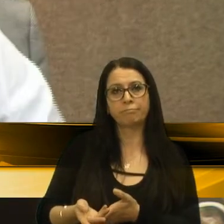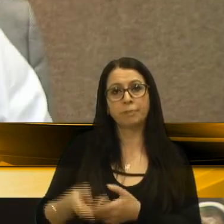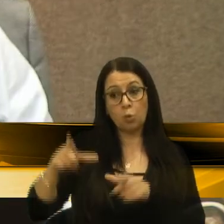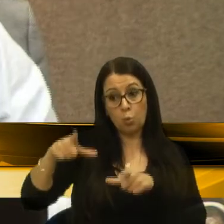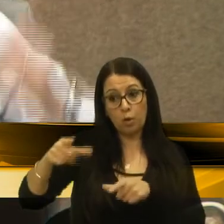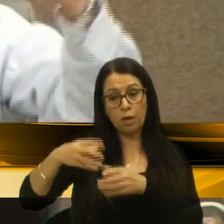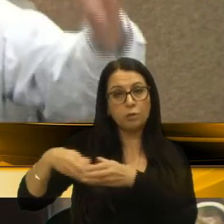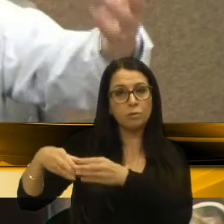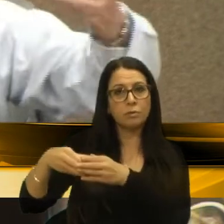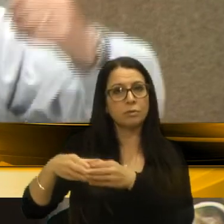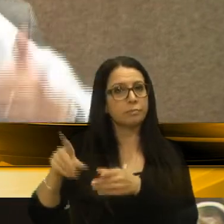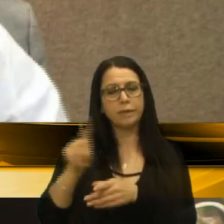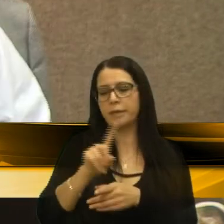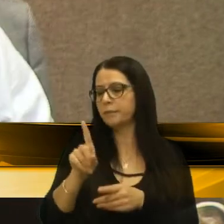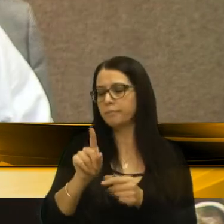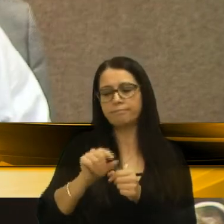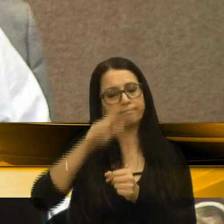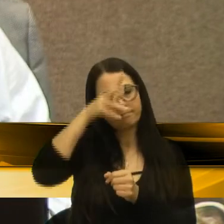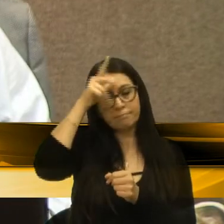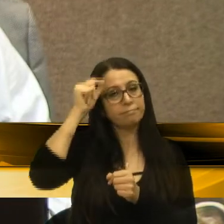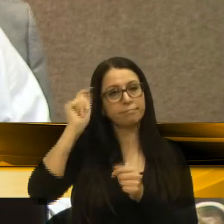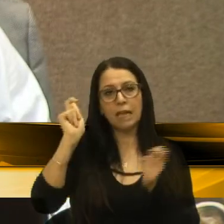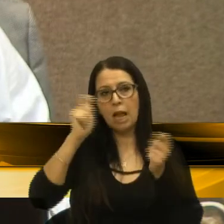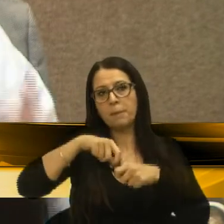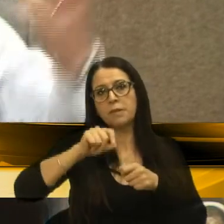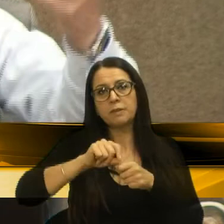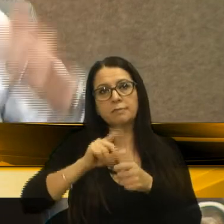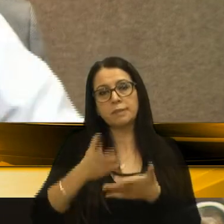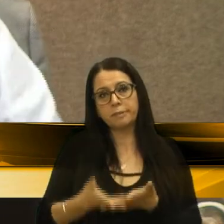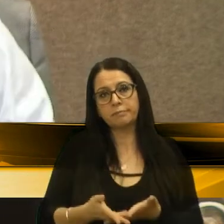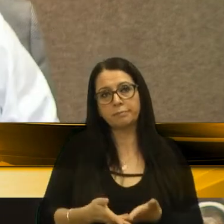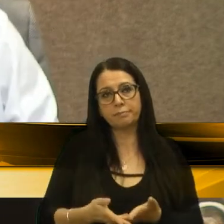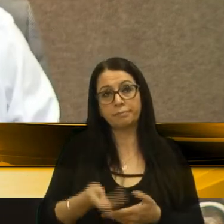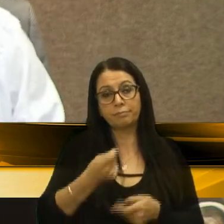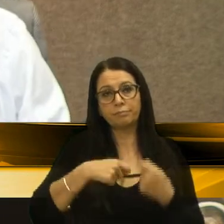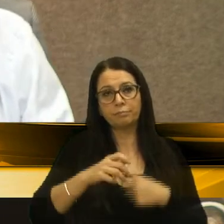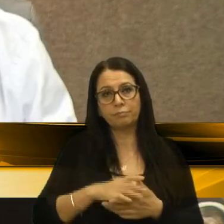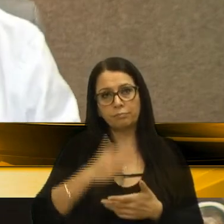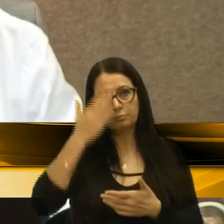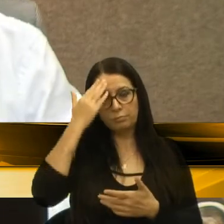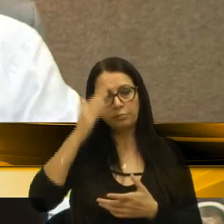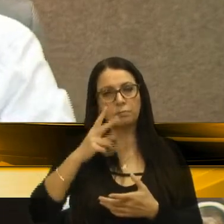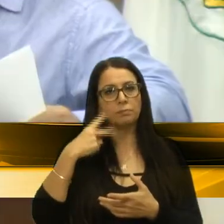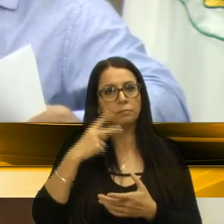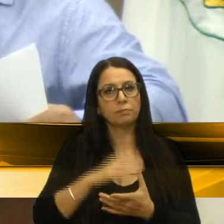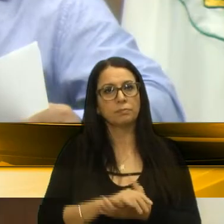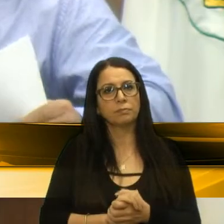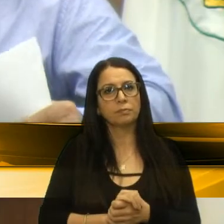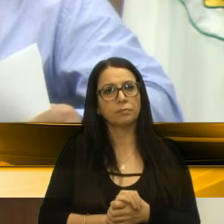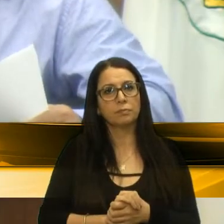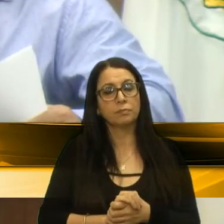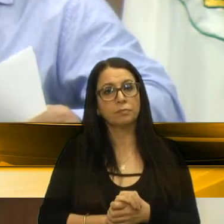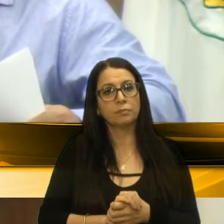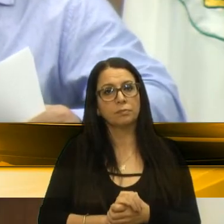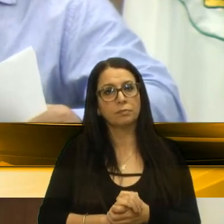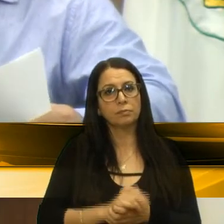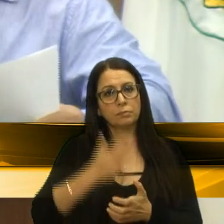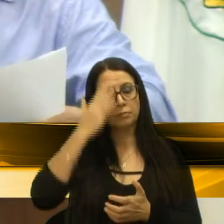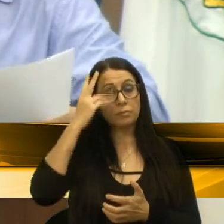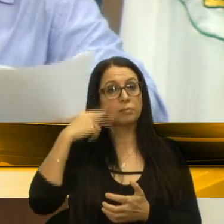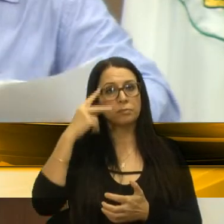turístico, mas nem isso a prefeitura tem a capacidade de poder administrar. Obrigado, vereador. Obrigado, vereador Perico.